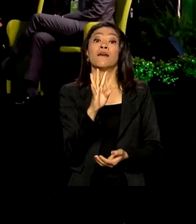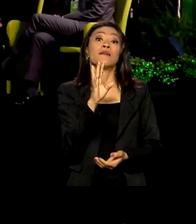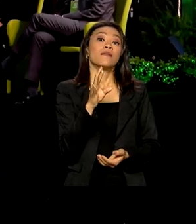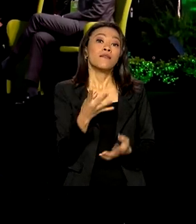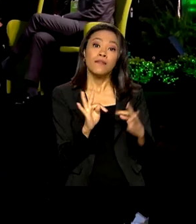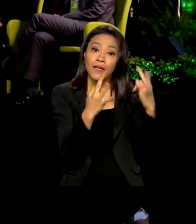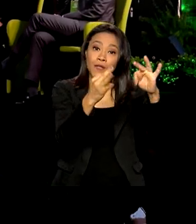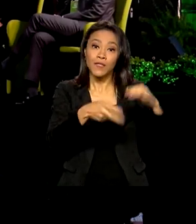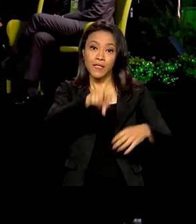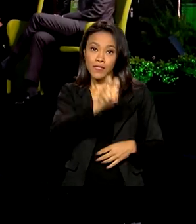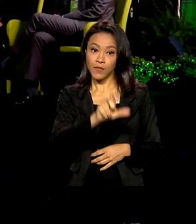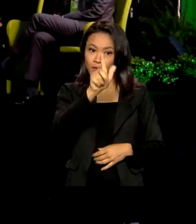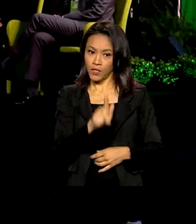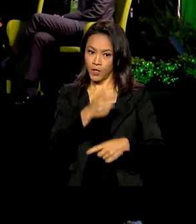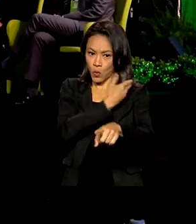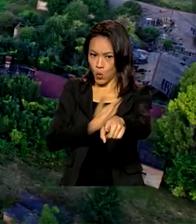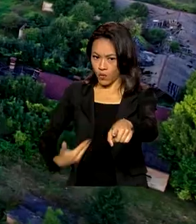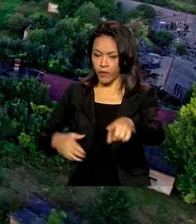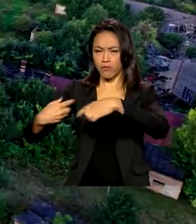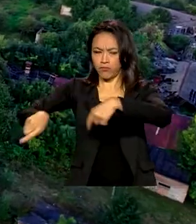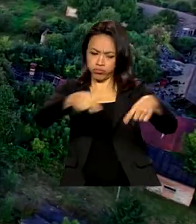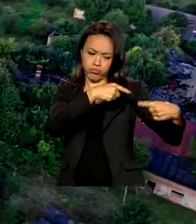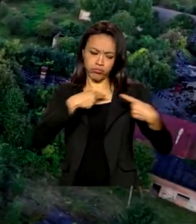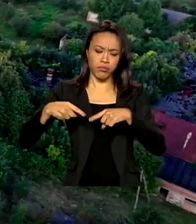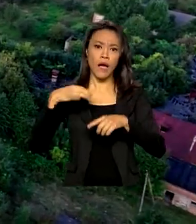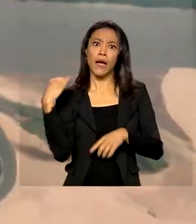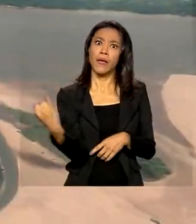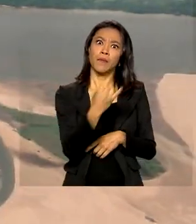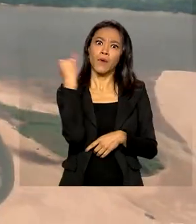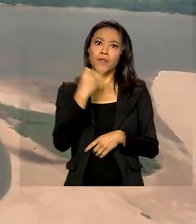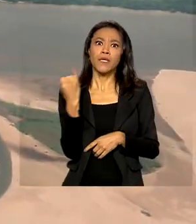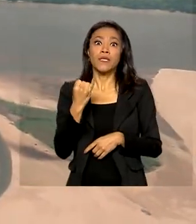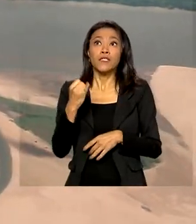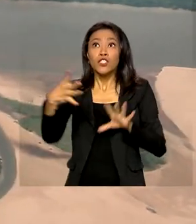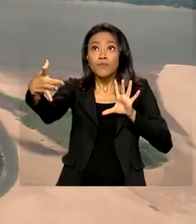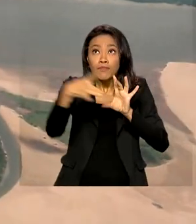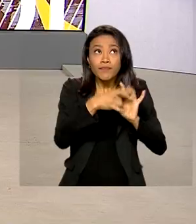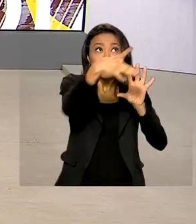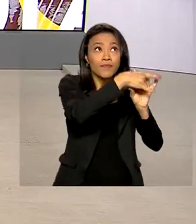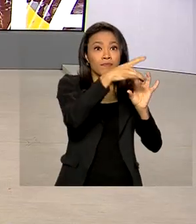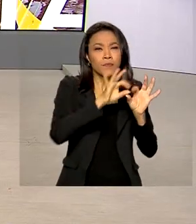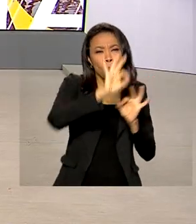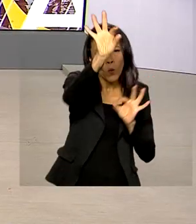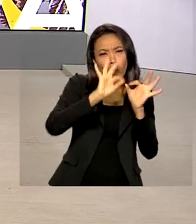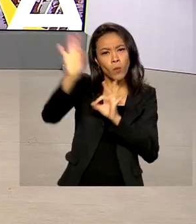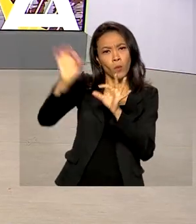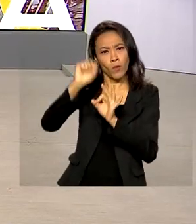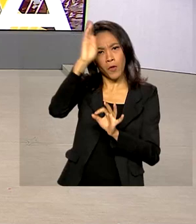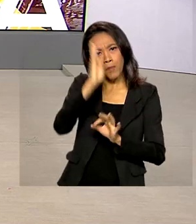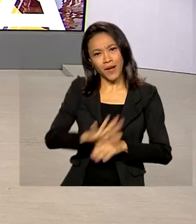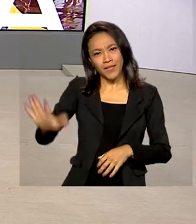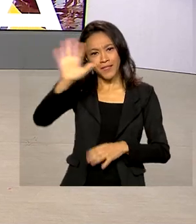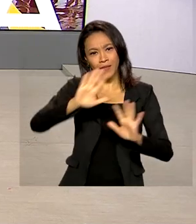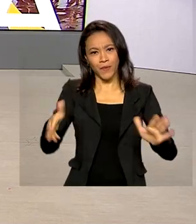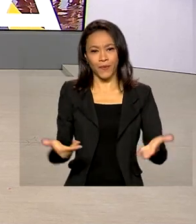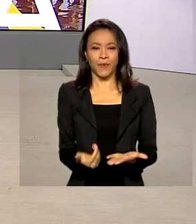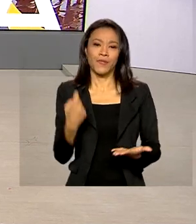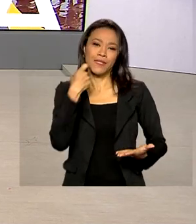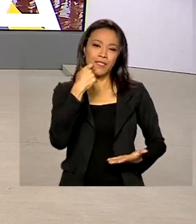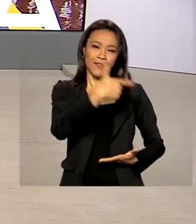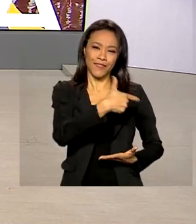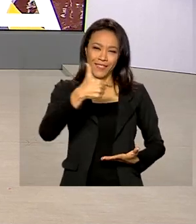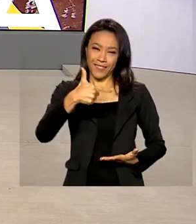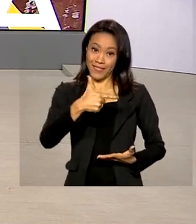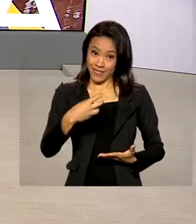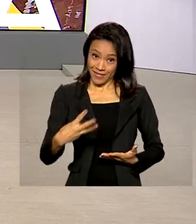Governo Federal debate a importância de conectar regiões remotas do Brasil. Sexta-feira, 23 de